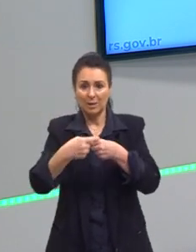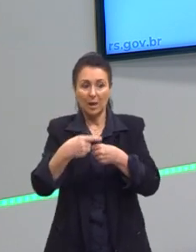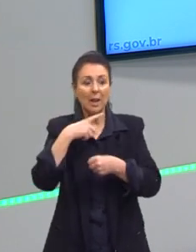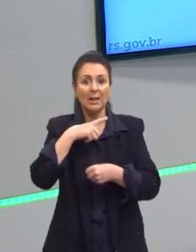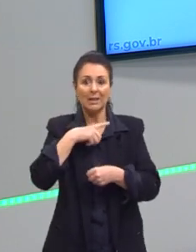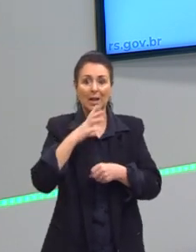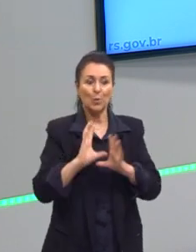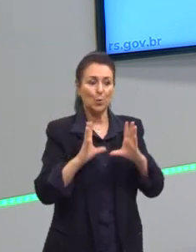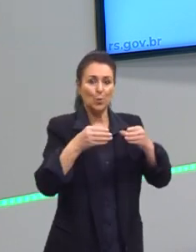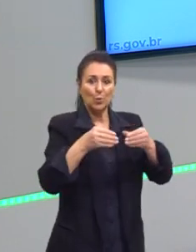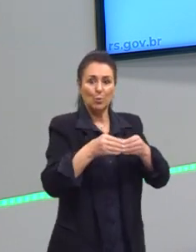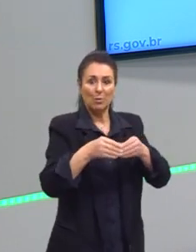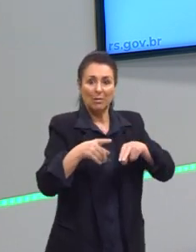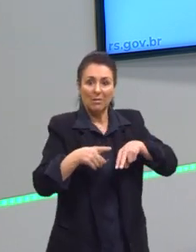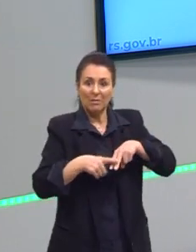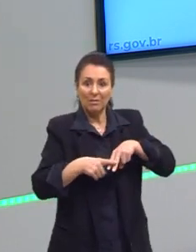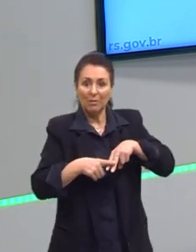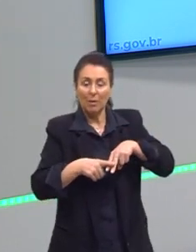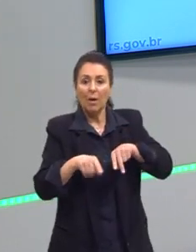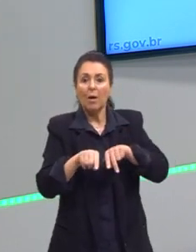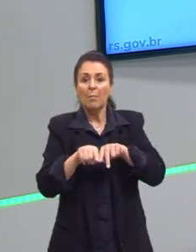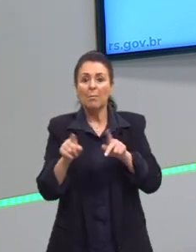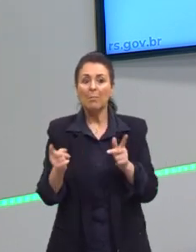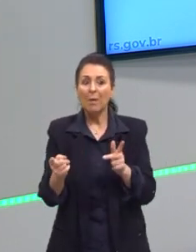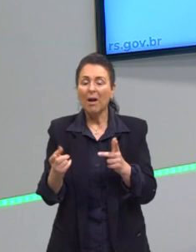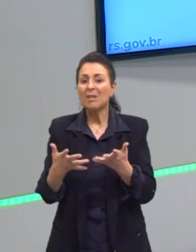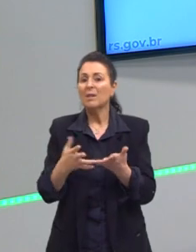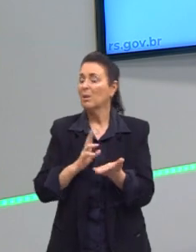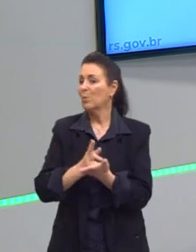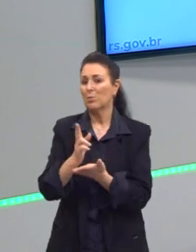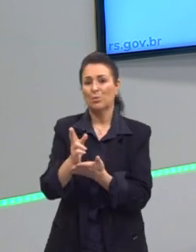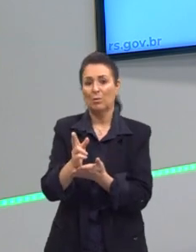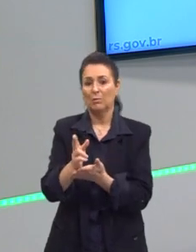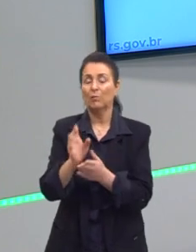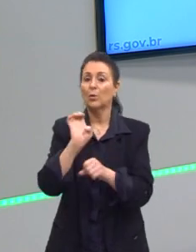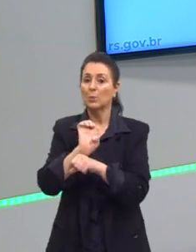anarquista. Mas que ela acabou não sobrevivendo aqui no Paraná.